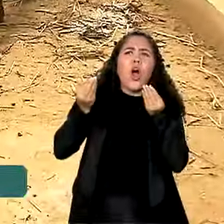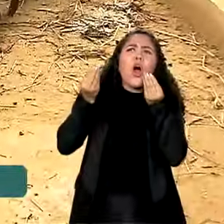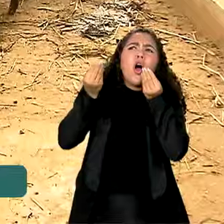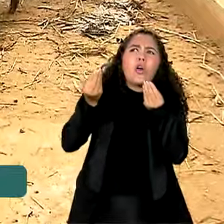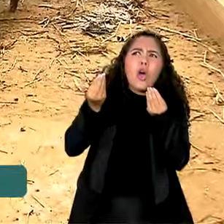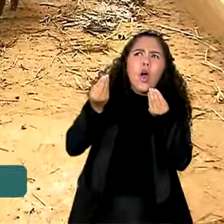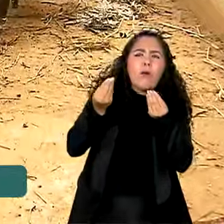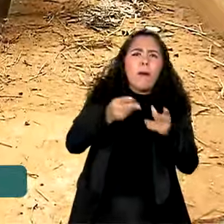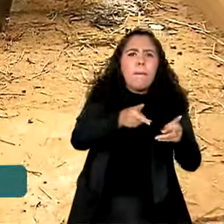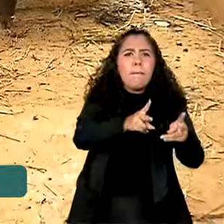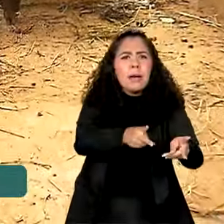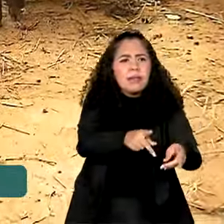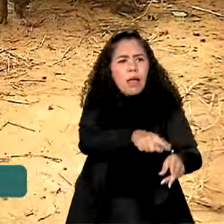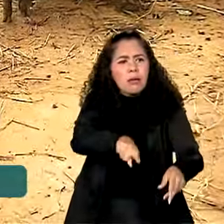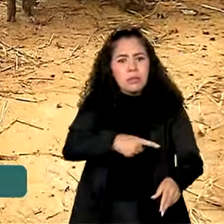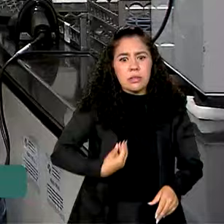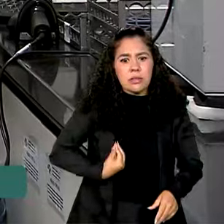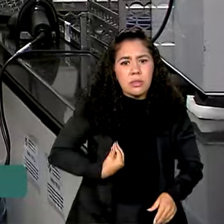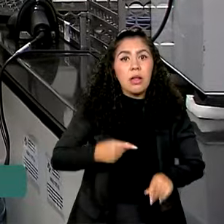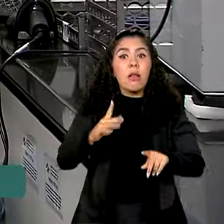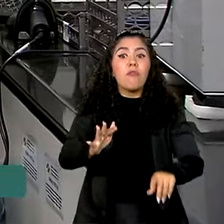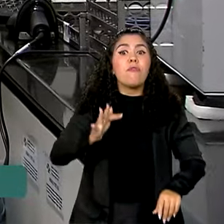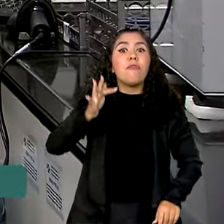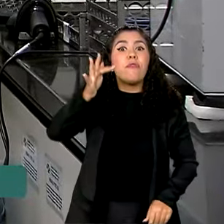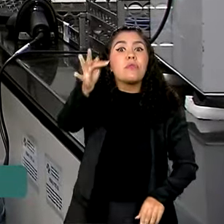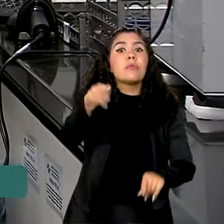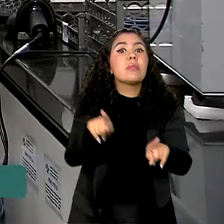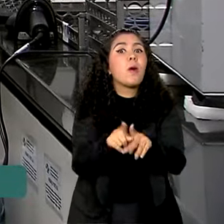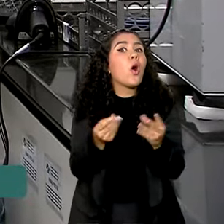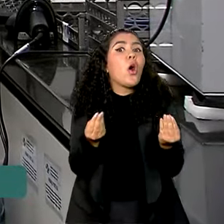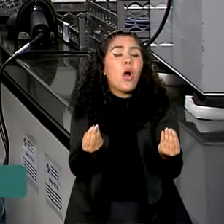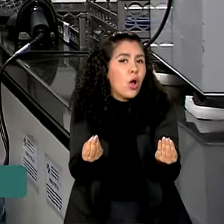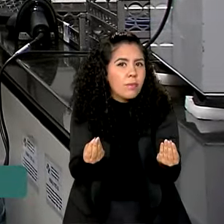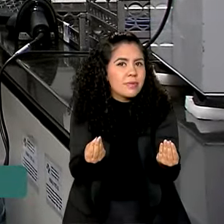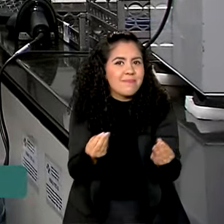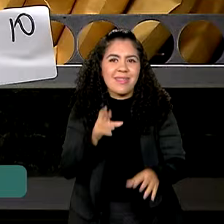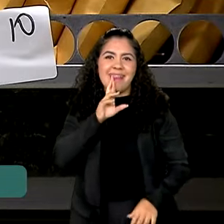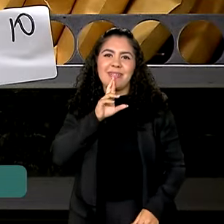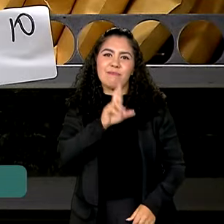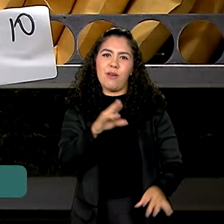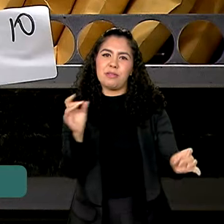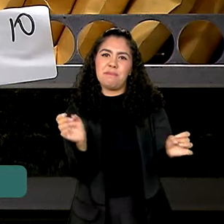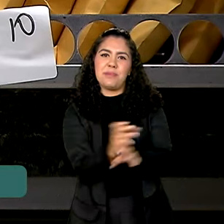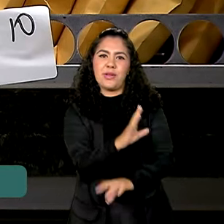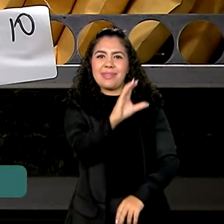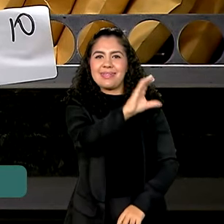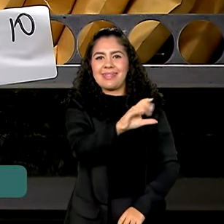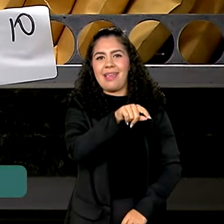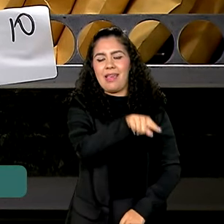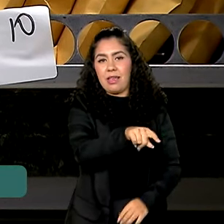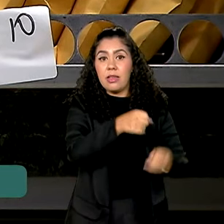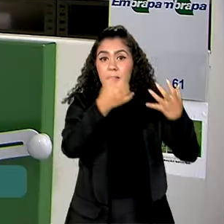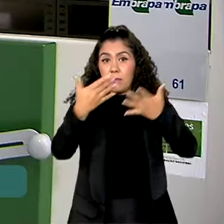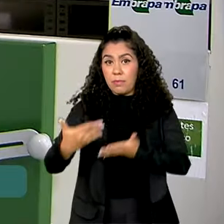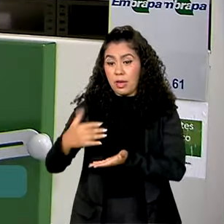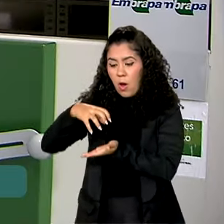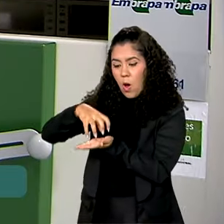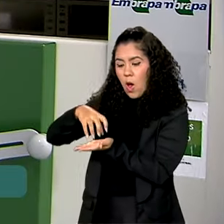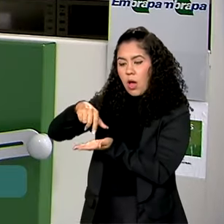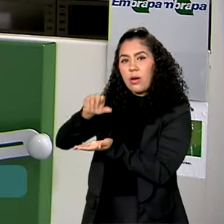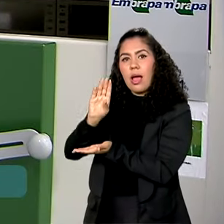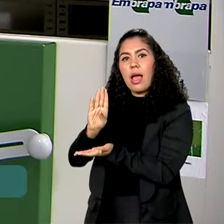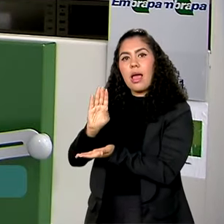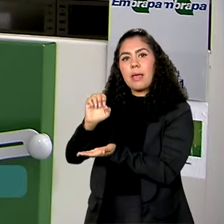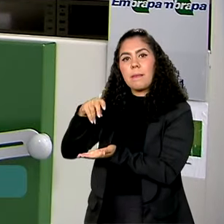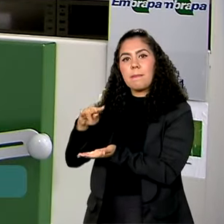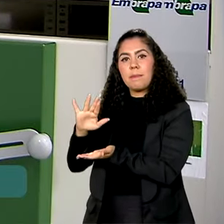hoje e para as futuras gerações? E a resposta está na ciência. A Embrapa é uma das responsáveis no Brasil